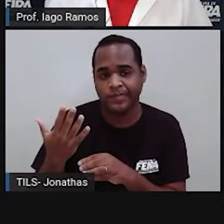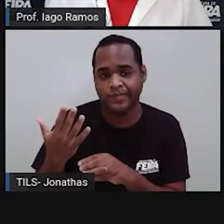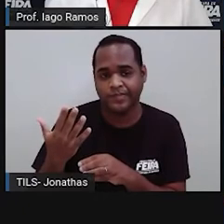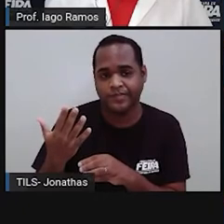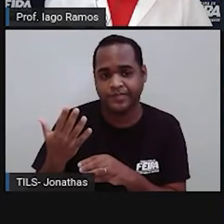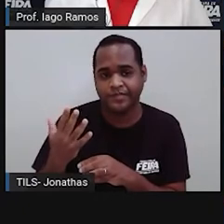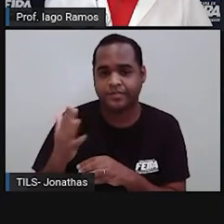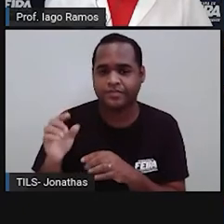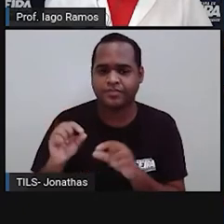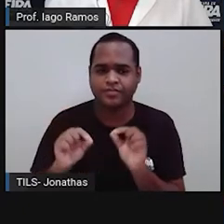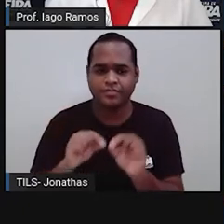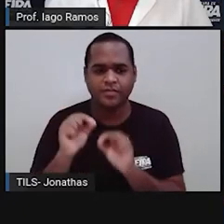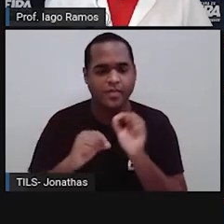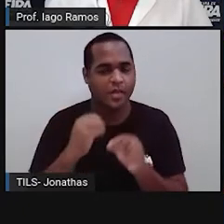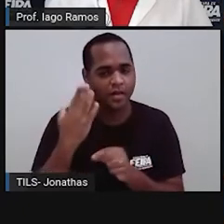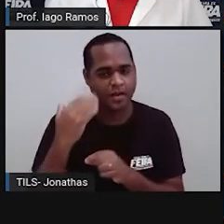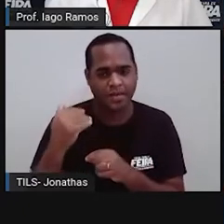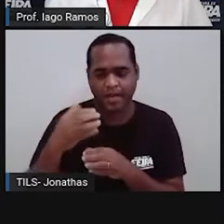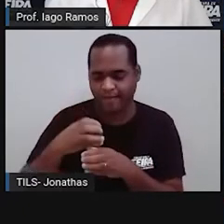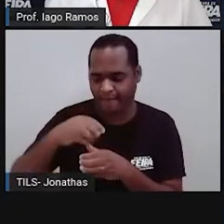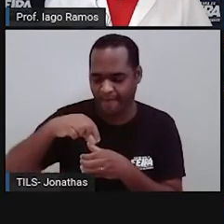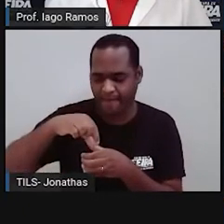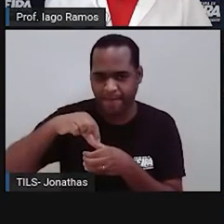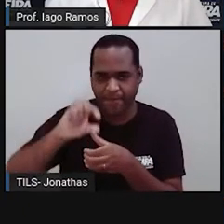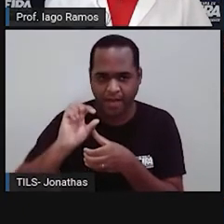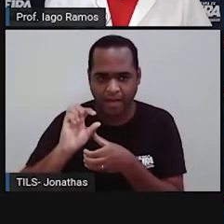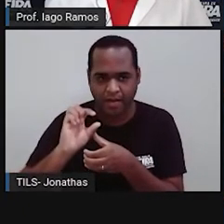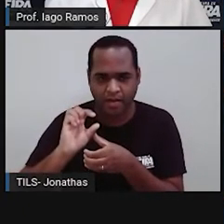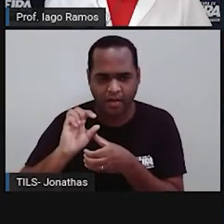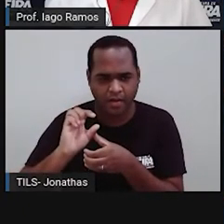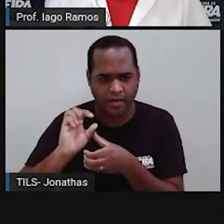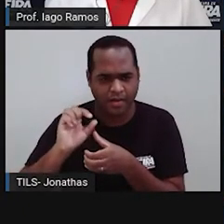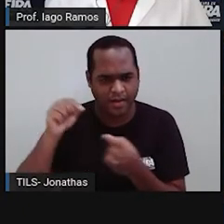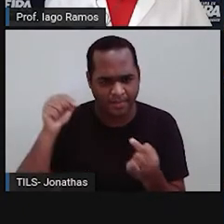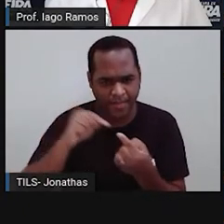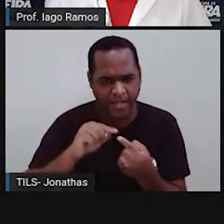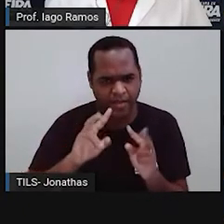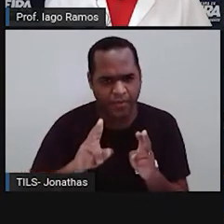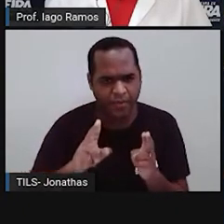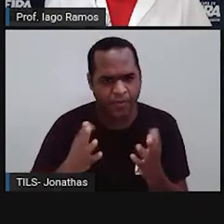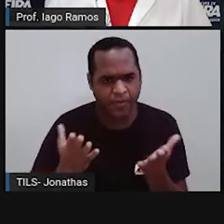Bom, quem sabe uma lata de refrigerante é um cilindro?